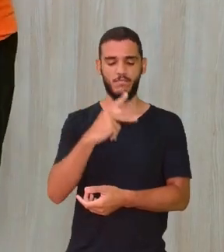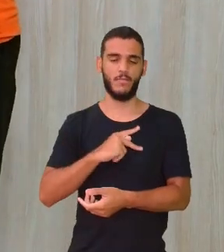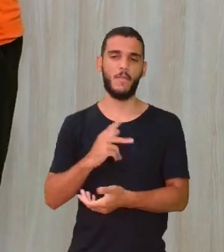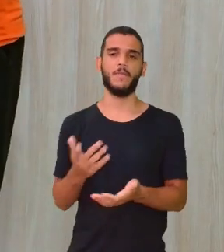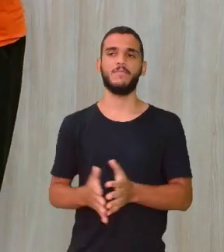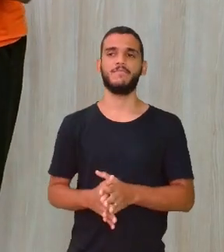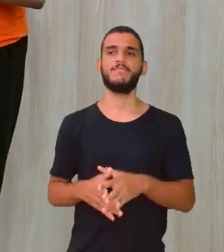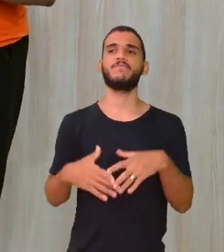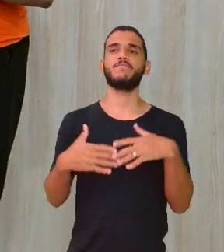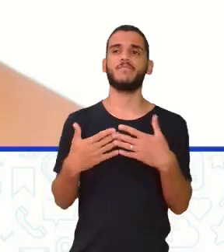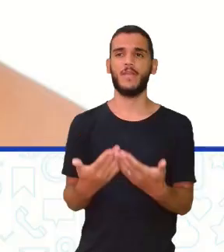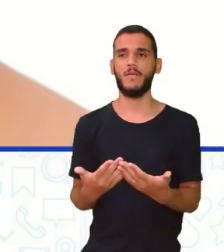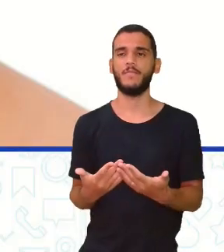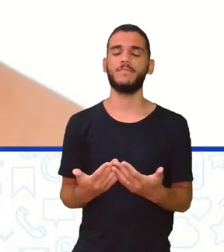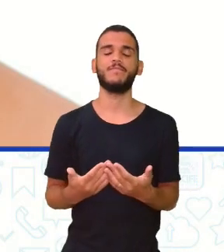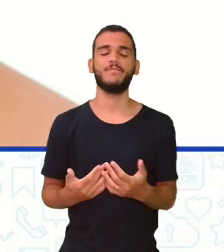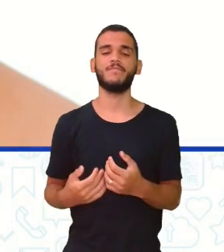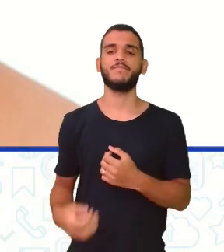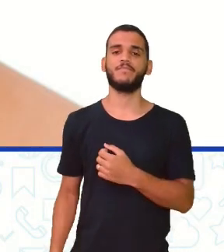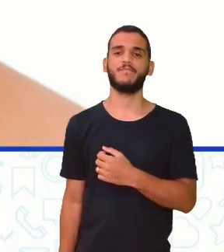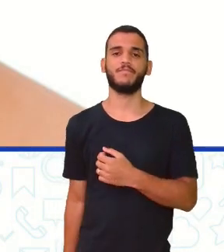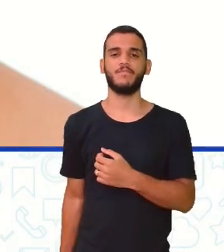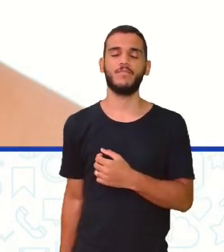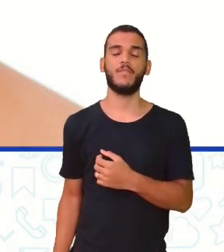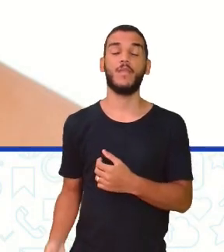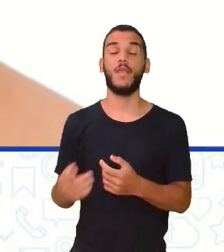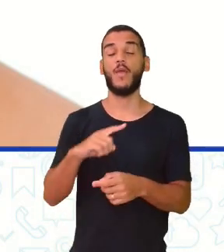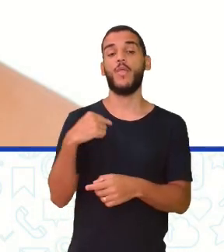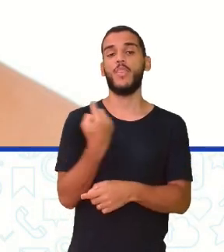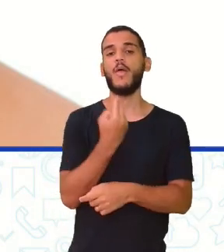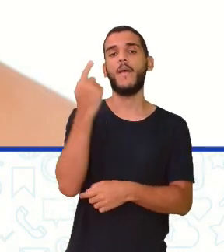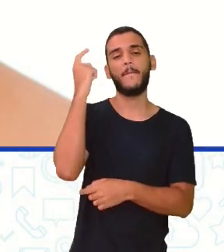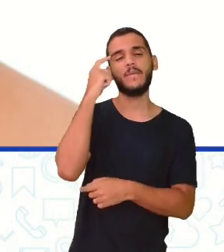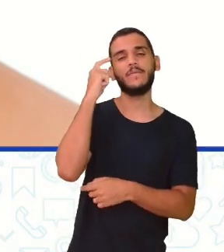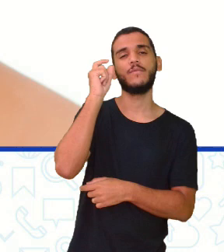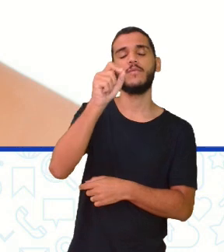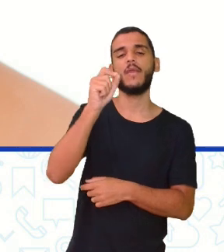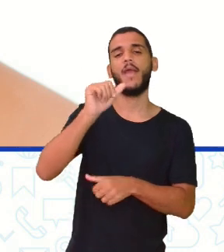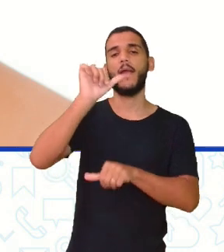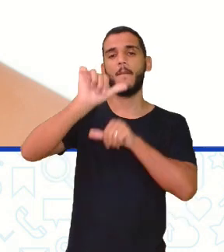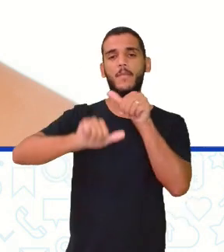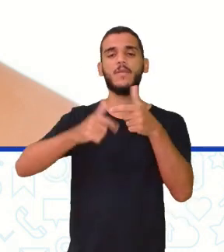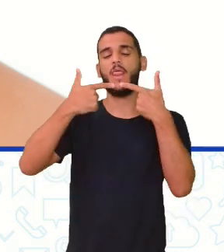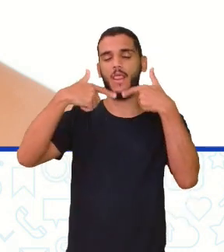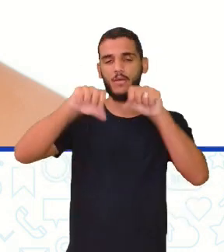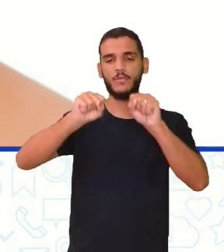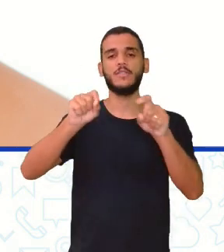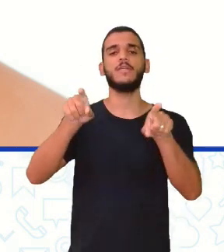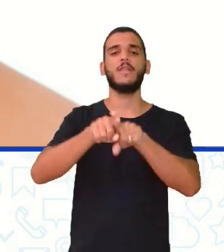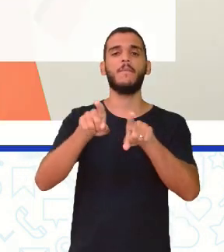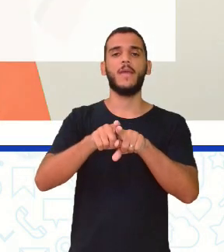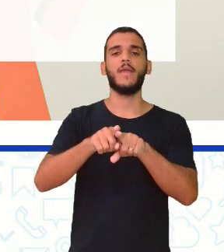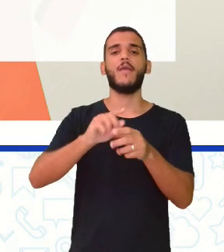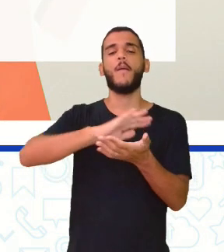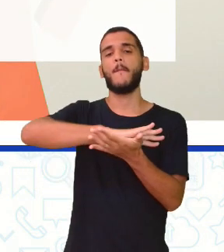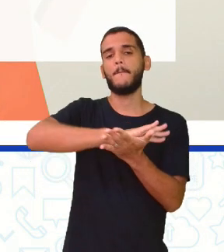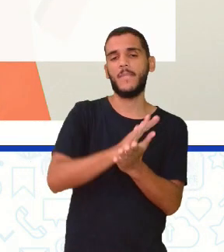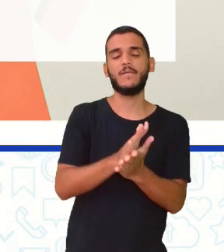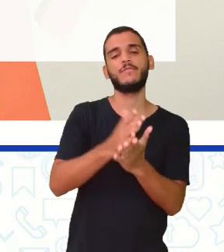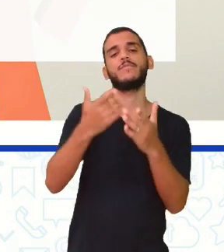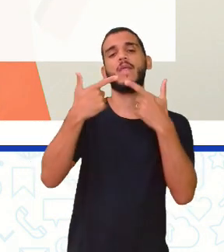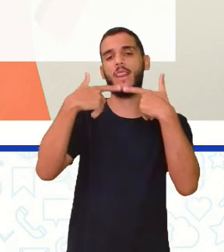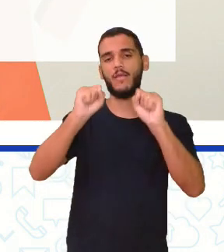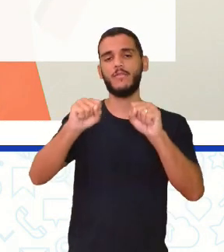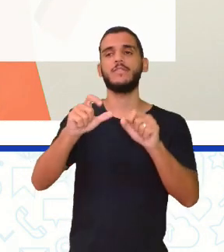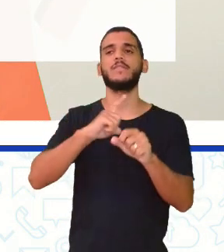Aí, trazendo esse poema, eu queria que a gente pensasse sobre a variação linguística e o preconceito linguístico, né? A gente já